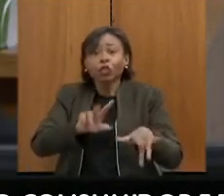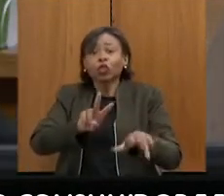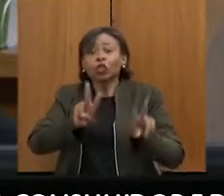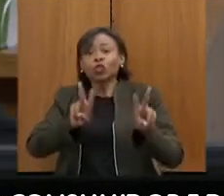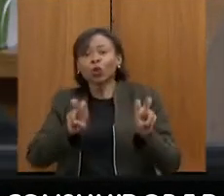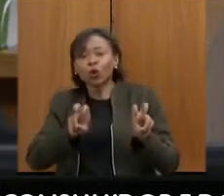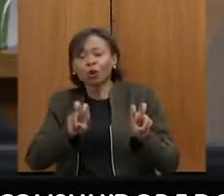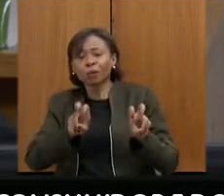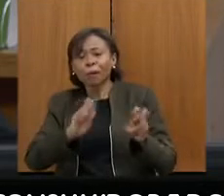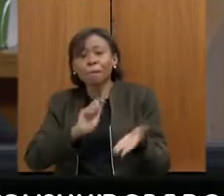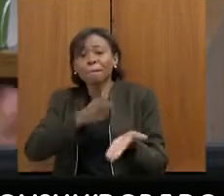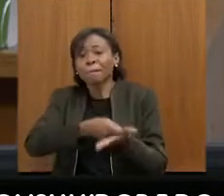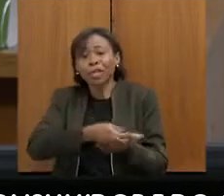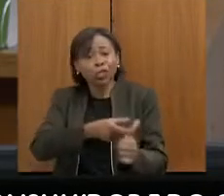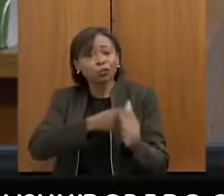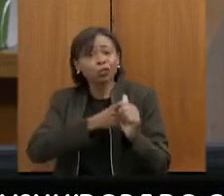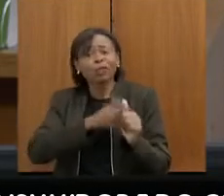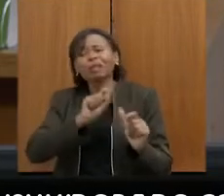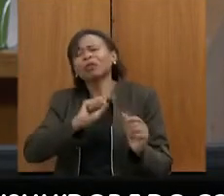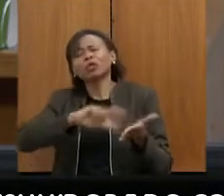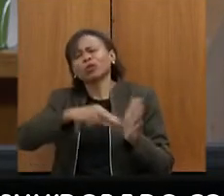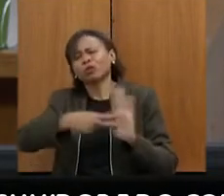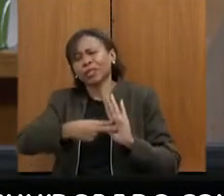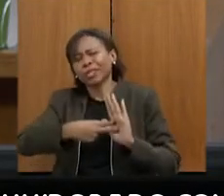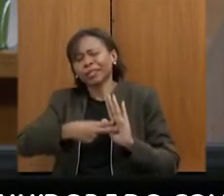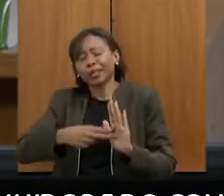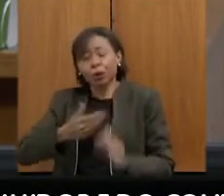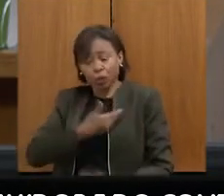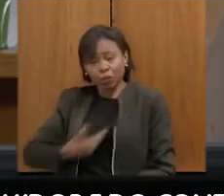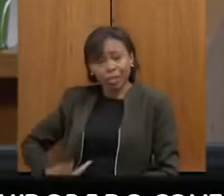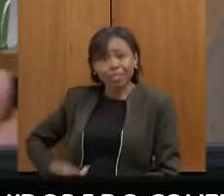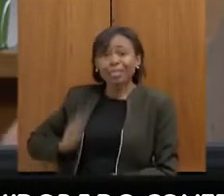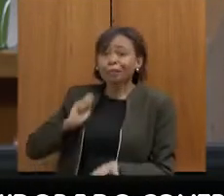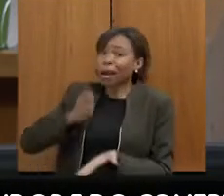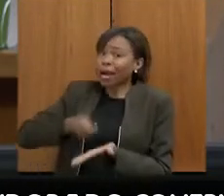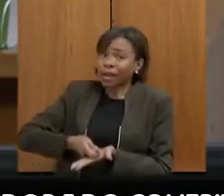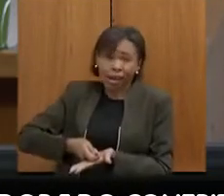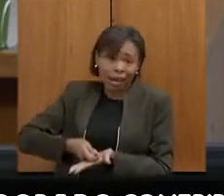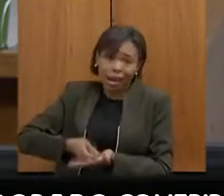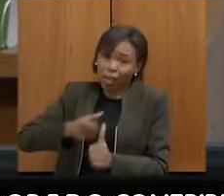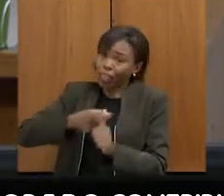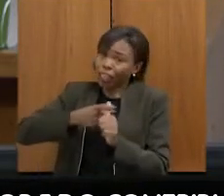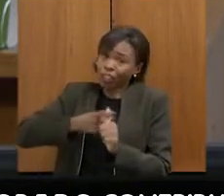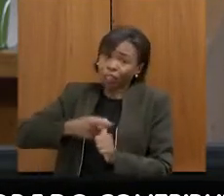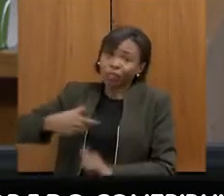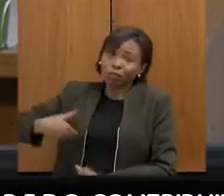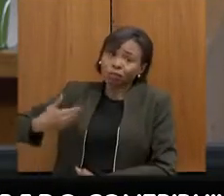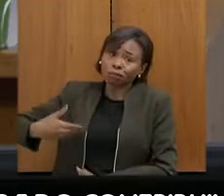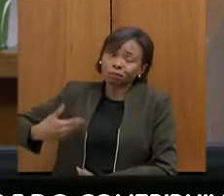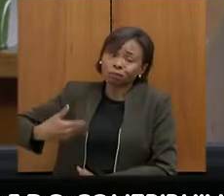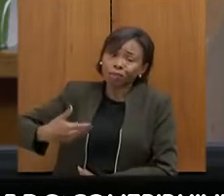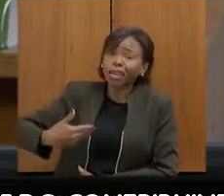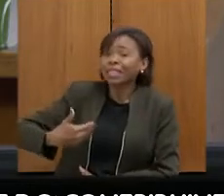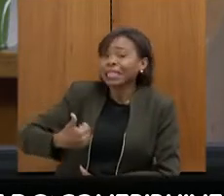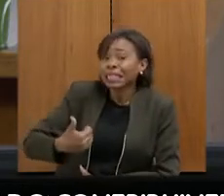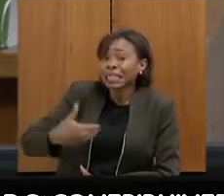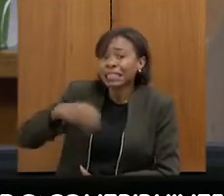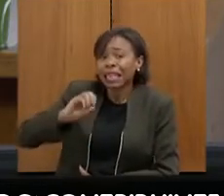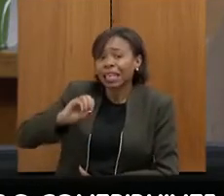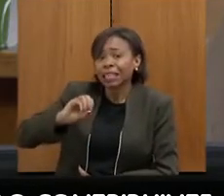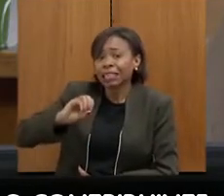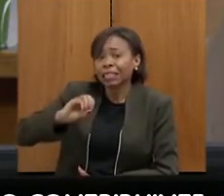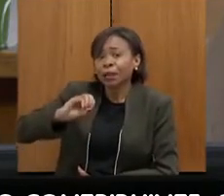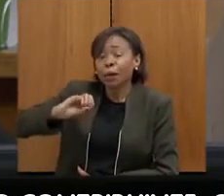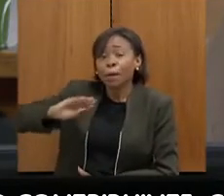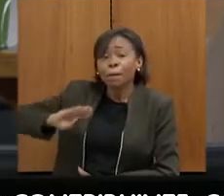dizer? Quer dizer que o Estado deverá voltar a pagar a dívida corrente. A dívida corrente anualizada do Estado é de 10 bilhões de reais.